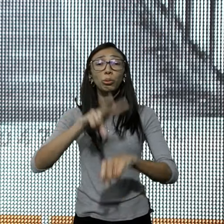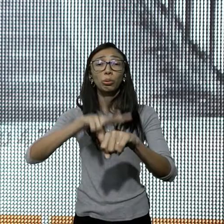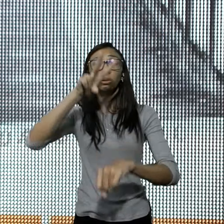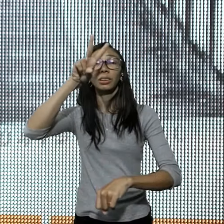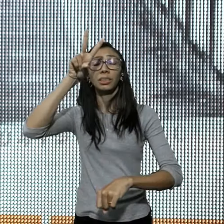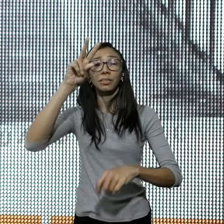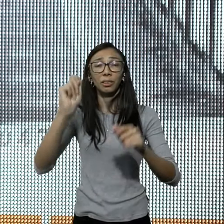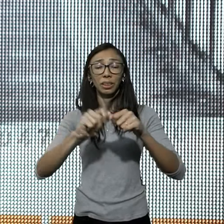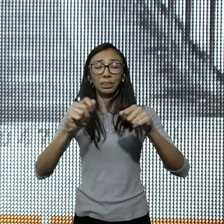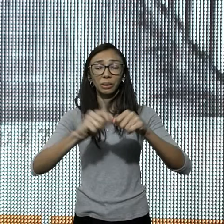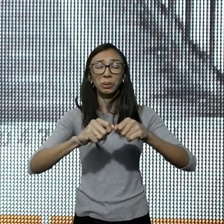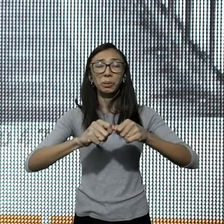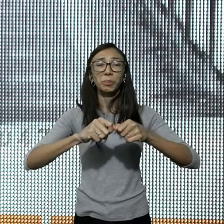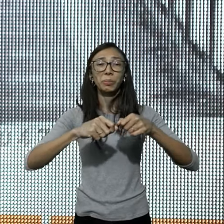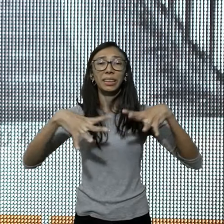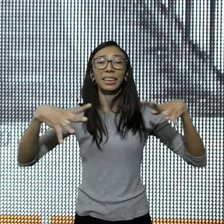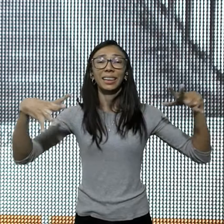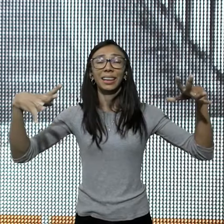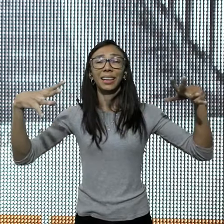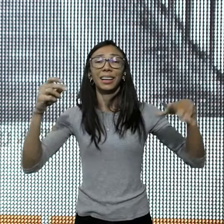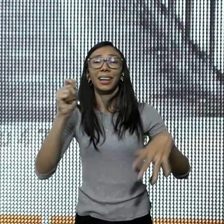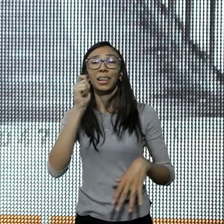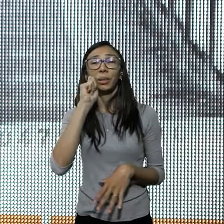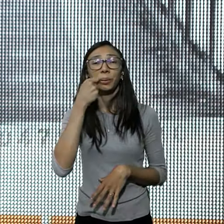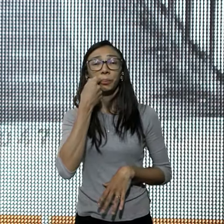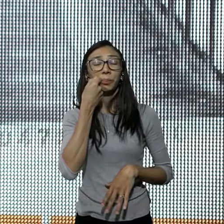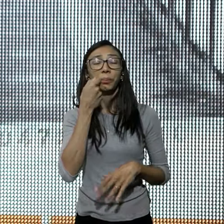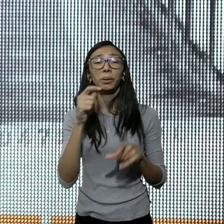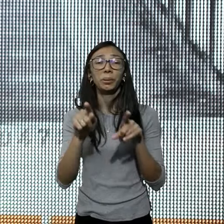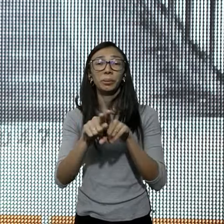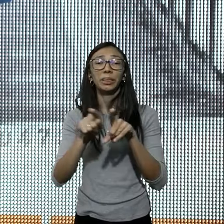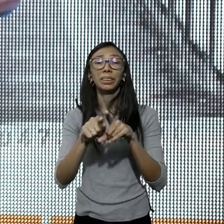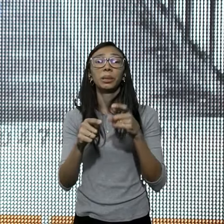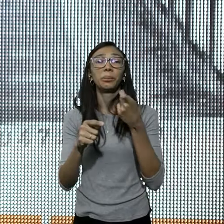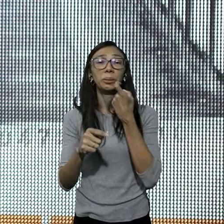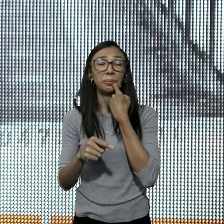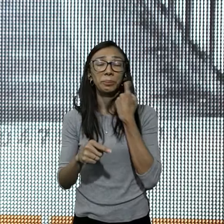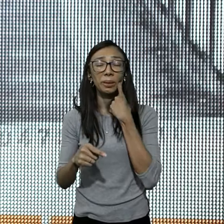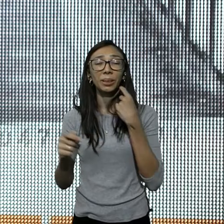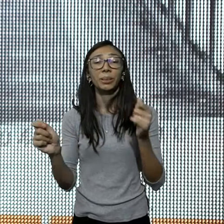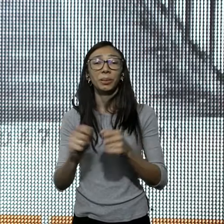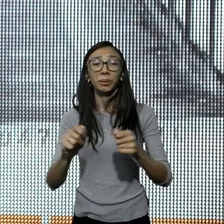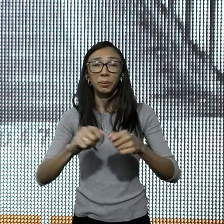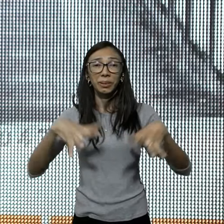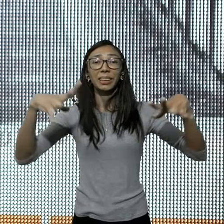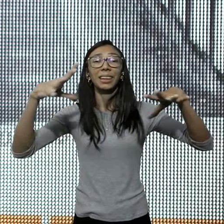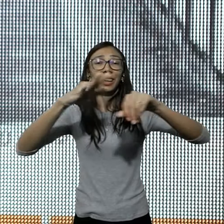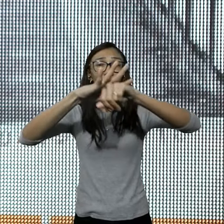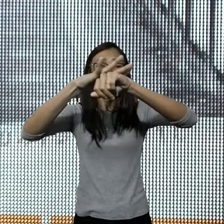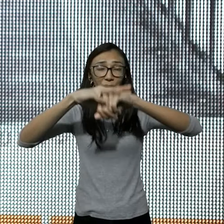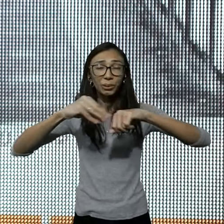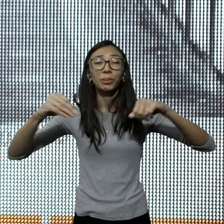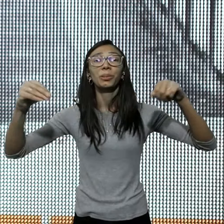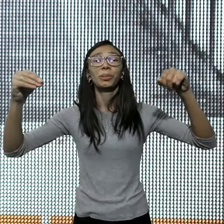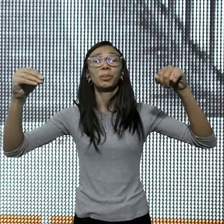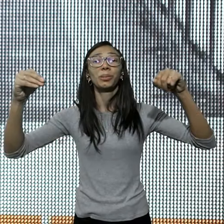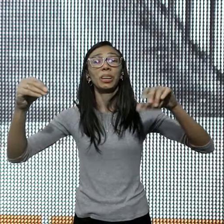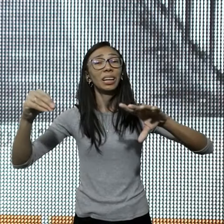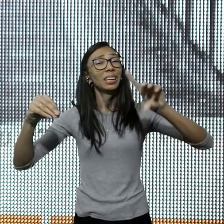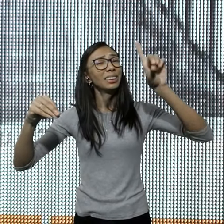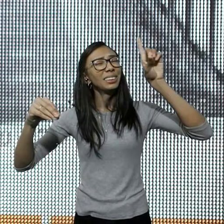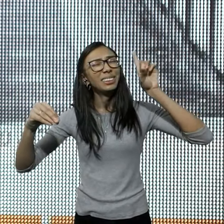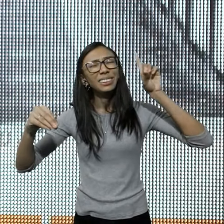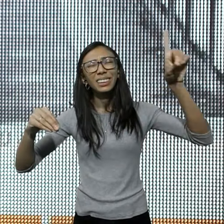uma segunda multiplicação, de pães e peixes, a mesma multidão, que viu milagres, curas, maravilhas, a mesma